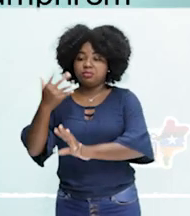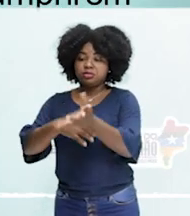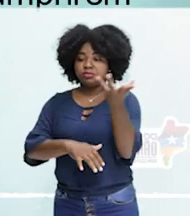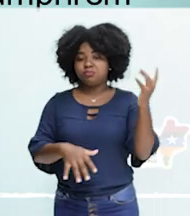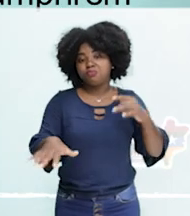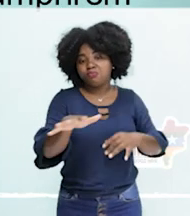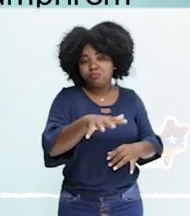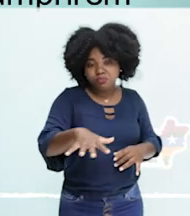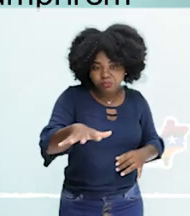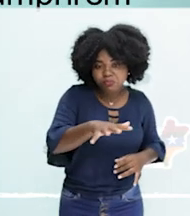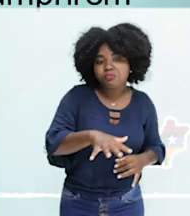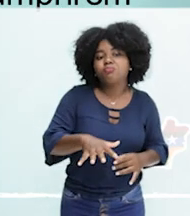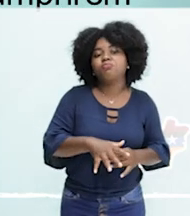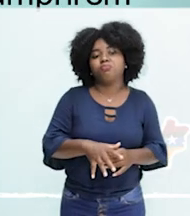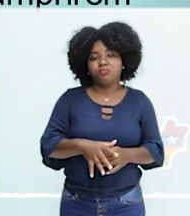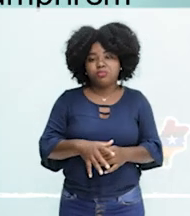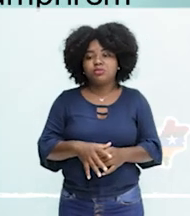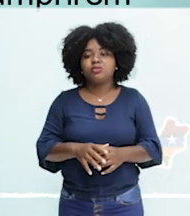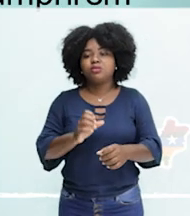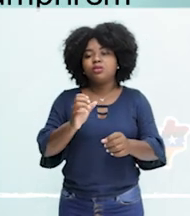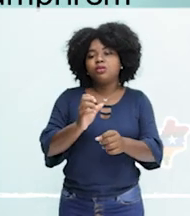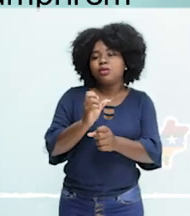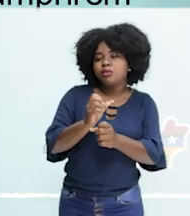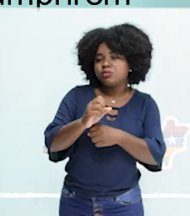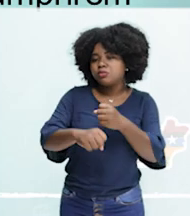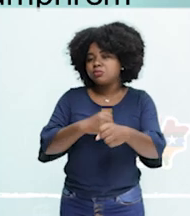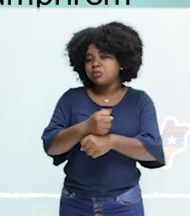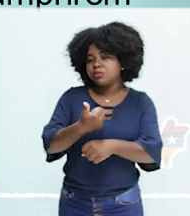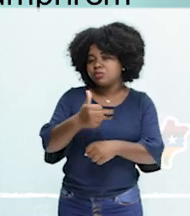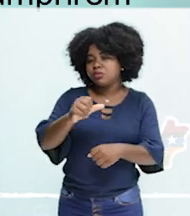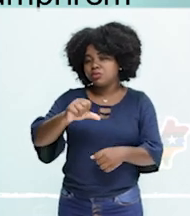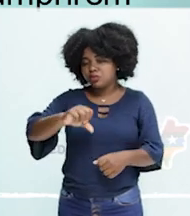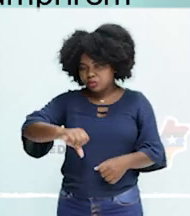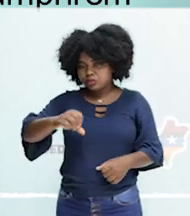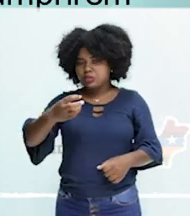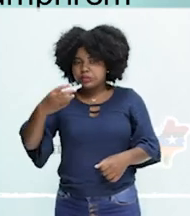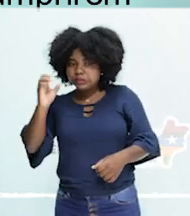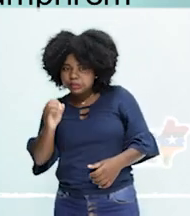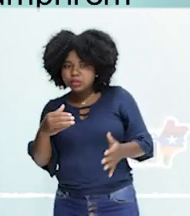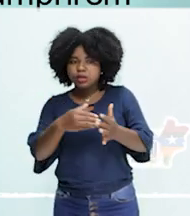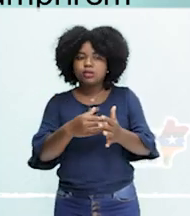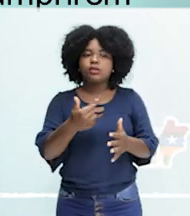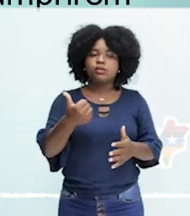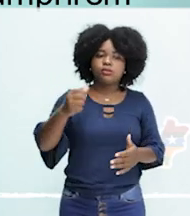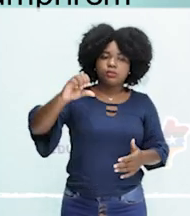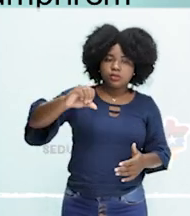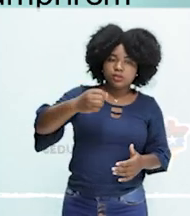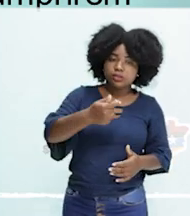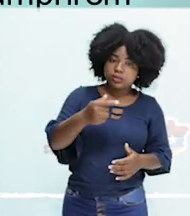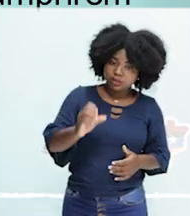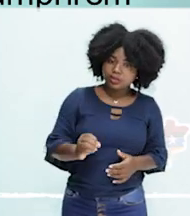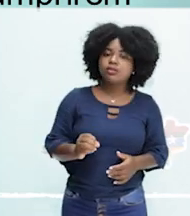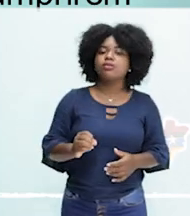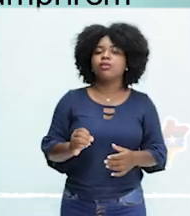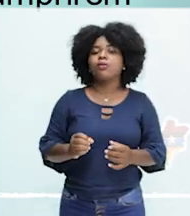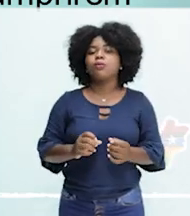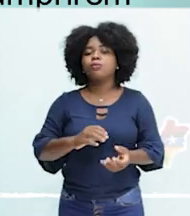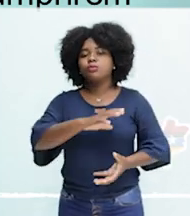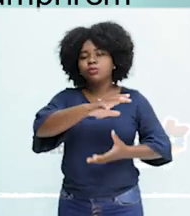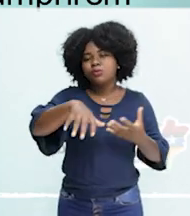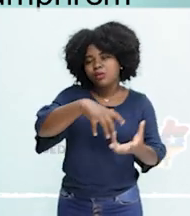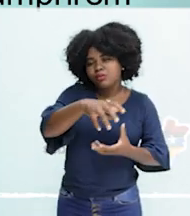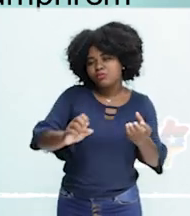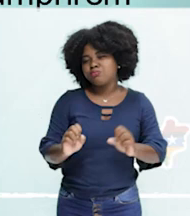agravar quando? A partir de 30 a 70, quando o nosso processo de industrialização e urbanização vai se expandir, tá certo?